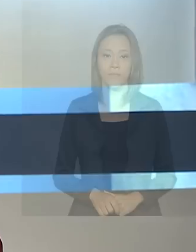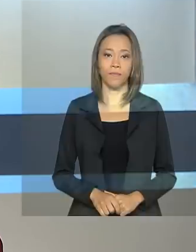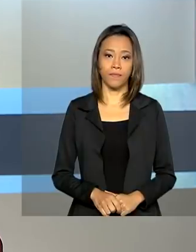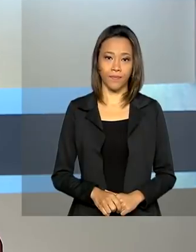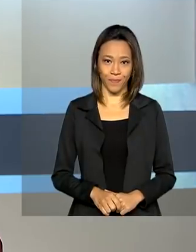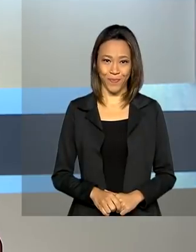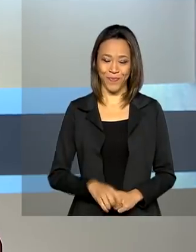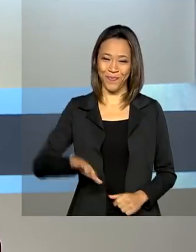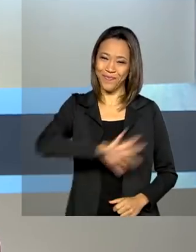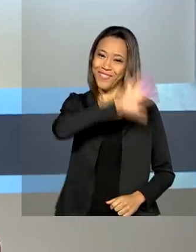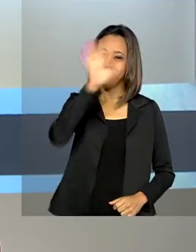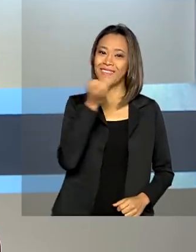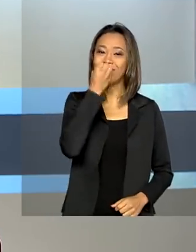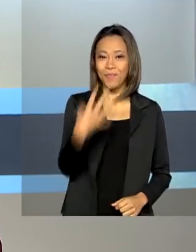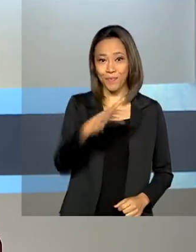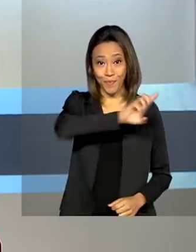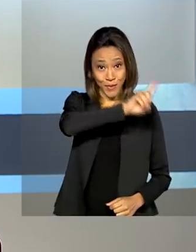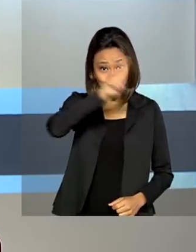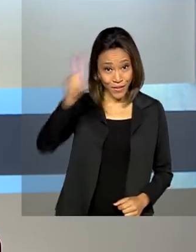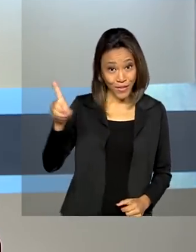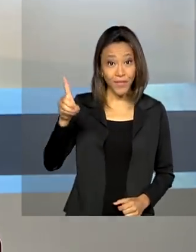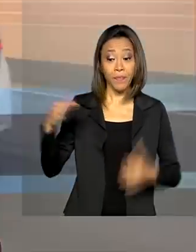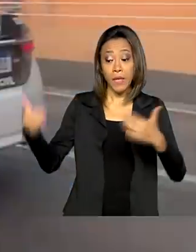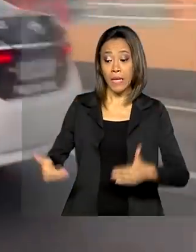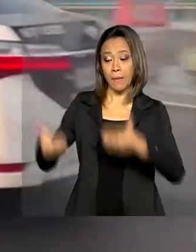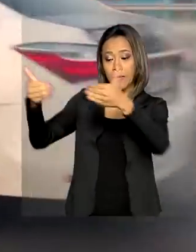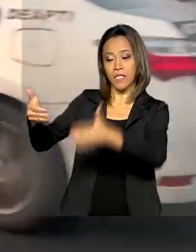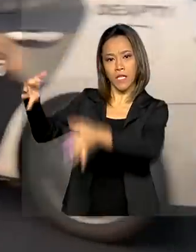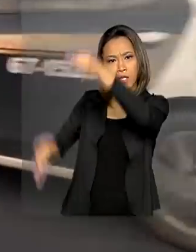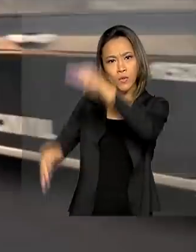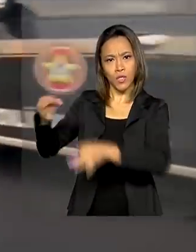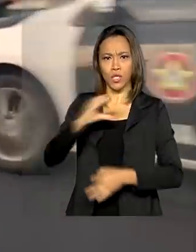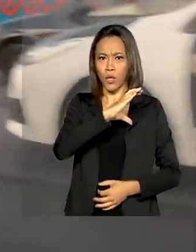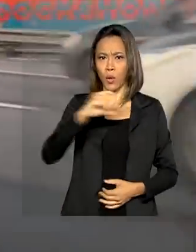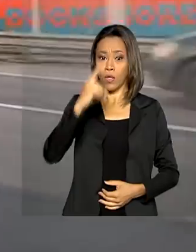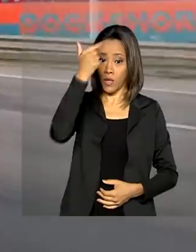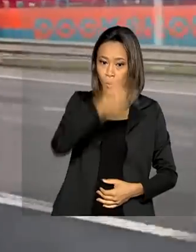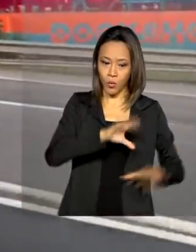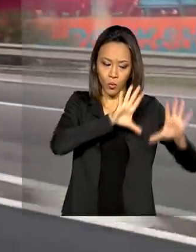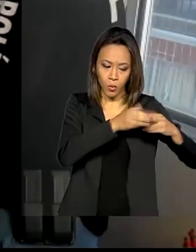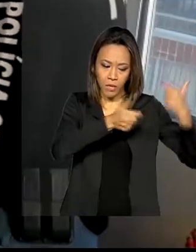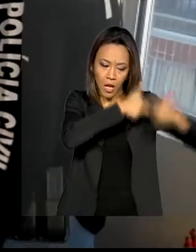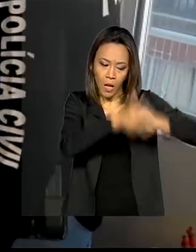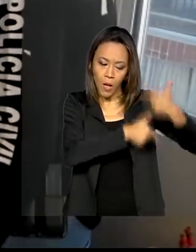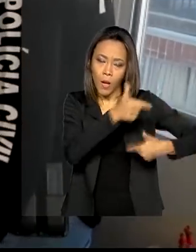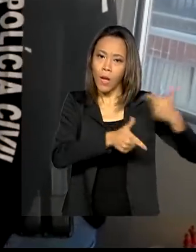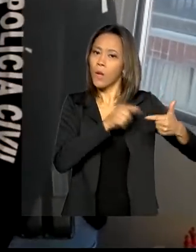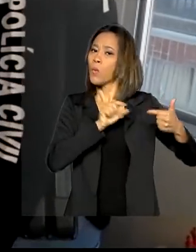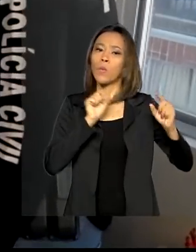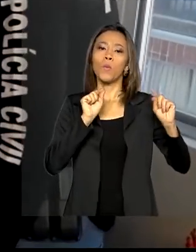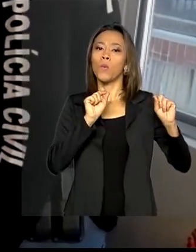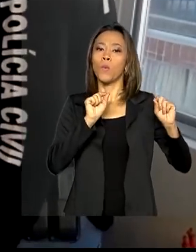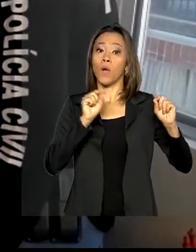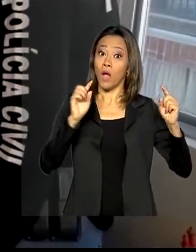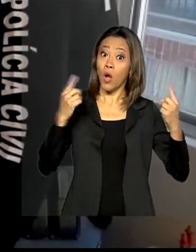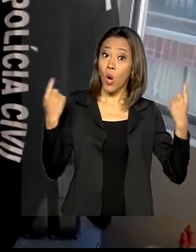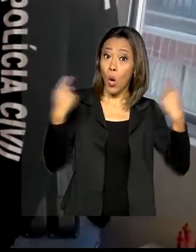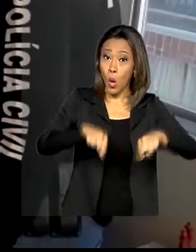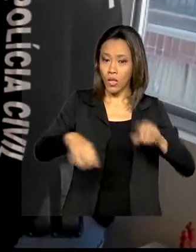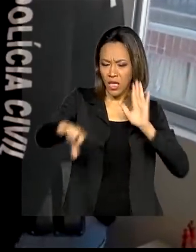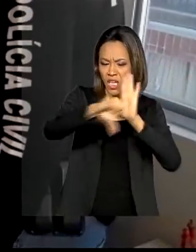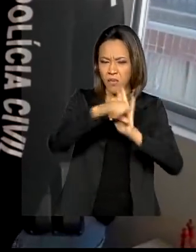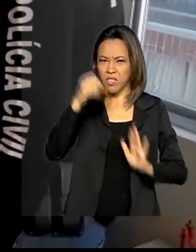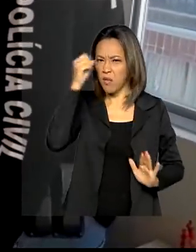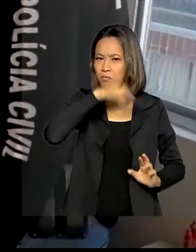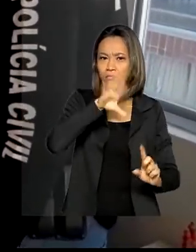Olá, bom dia. Ministério da Justiça coordena mais uma fase da Operação Luz na Infância contra crimes de